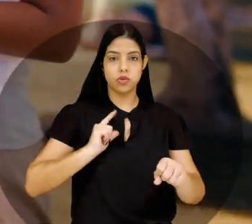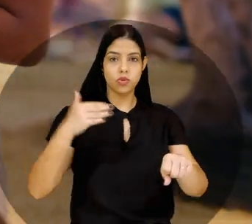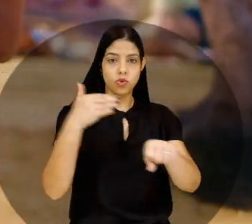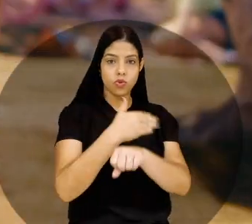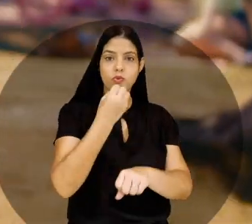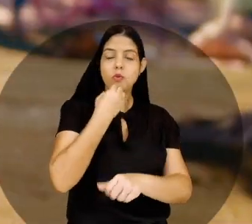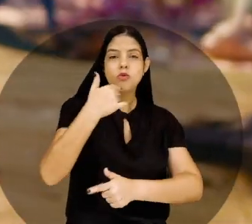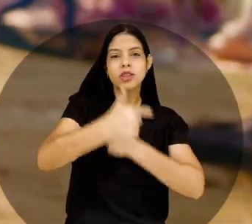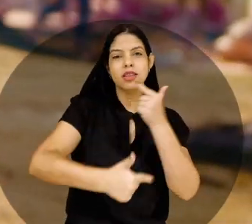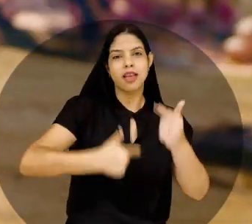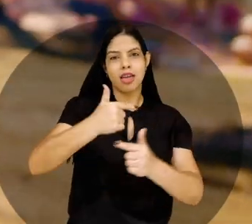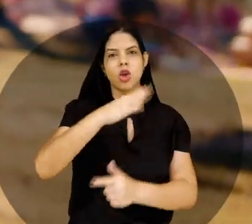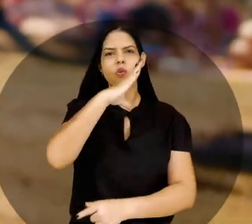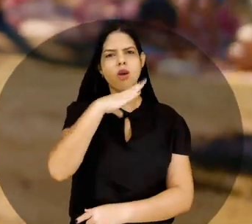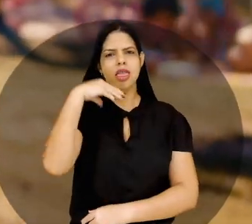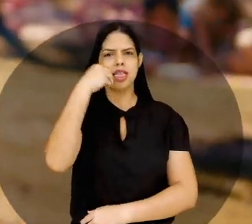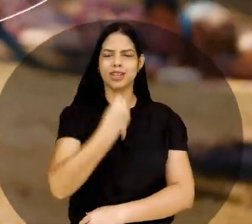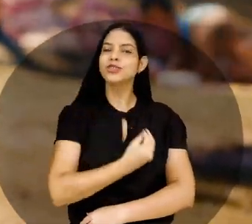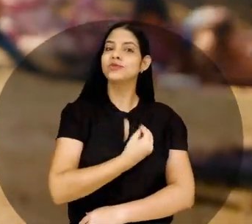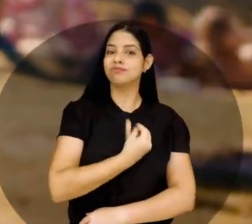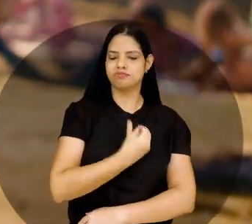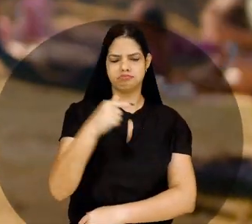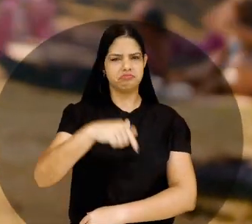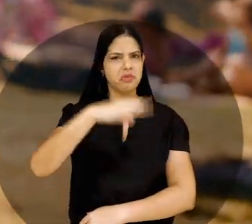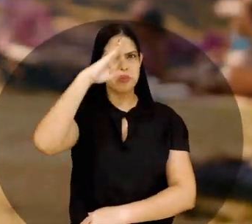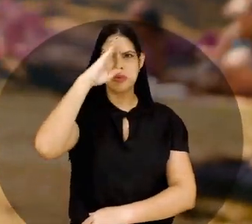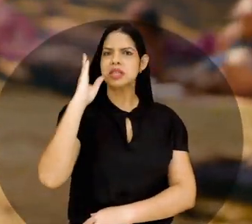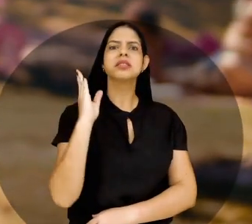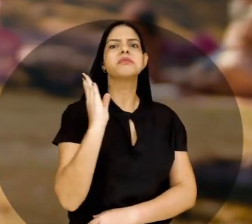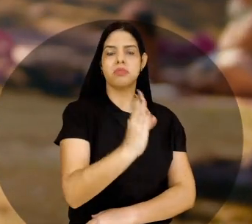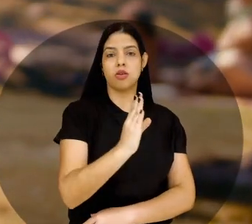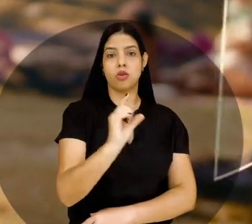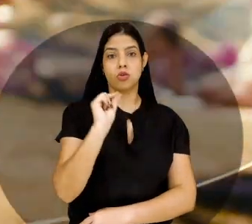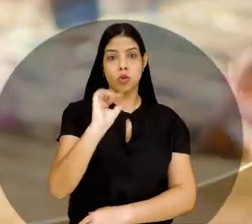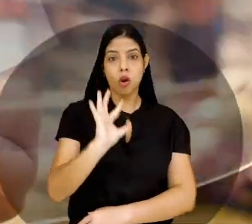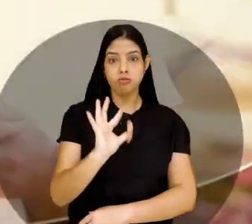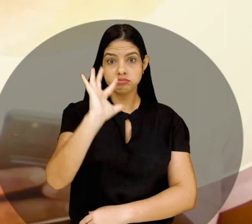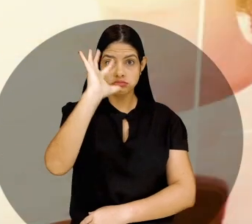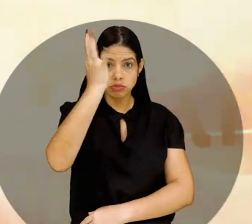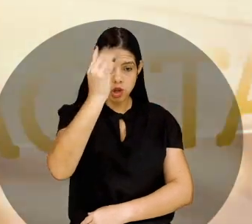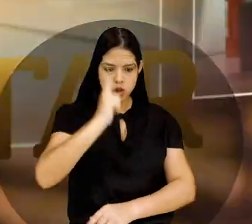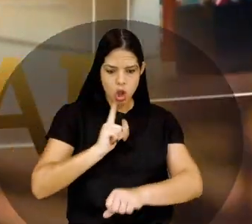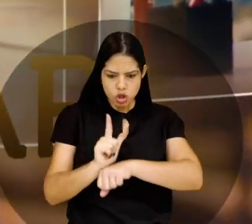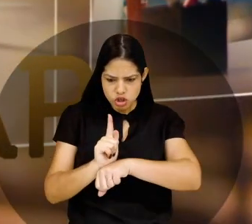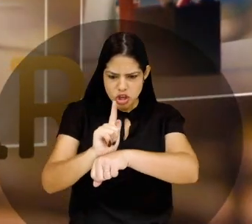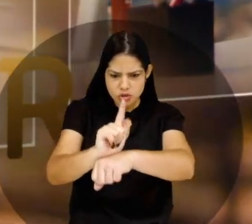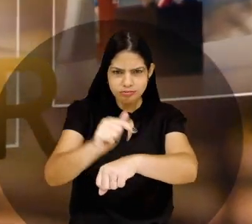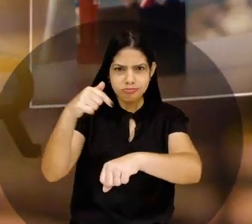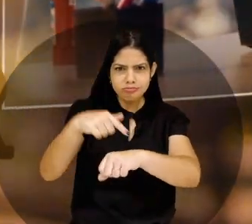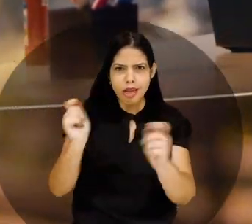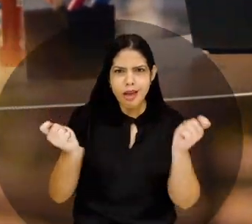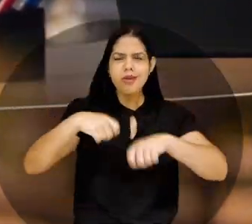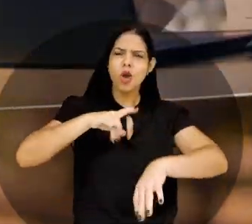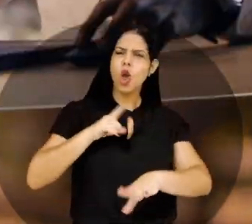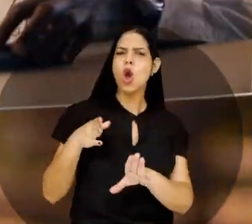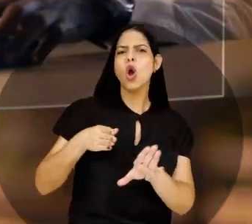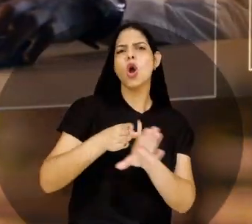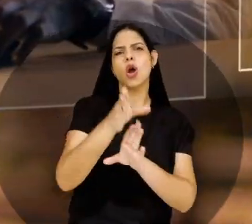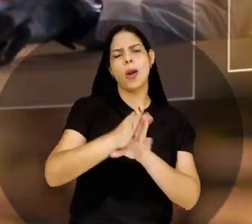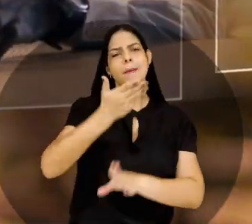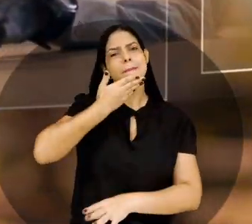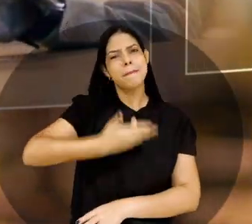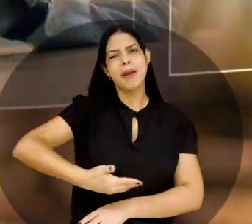Ter acesso a bons serviços e qualidade de vida. É isso que conta. E tudo acontece quando os gestores são capacitados e